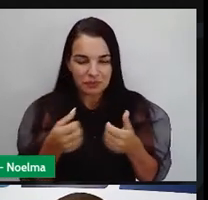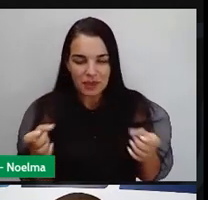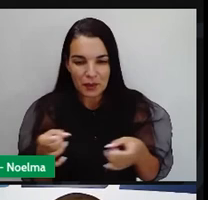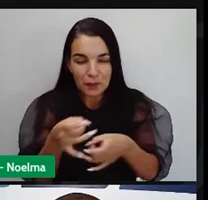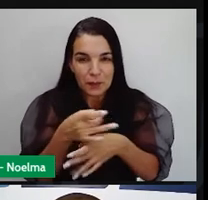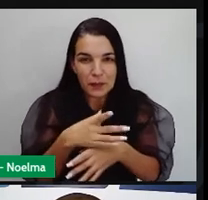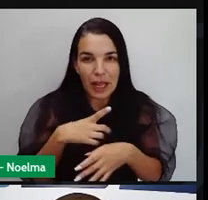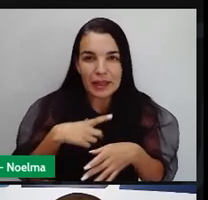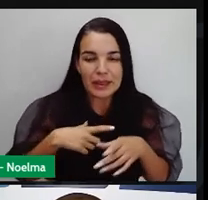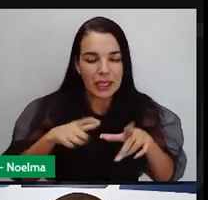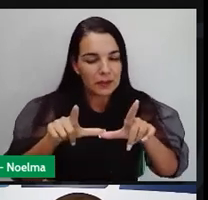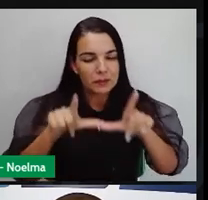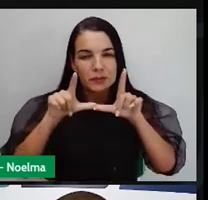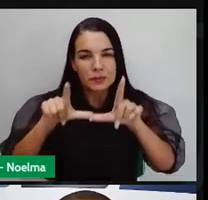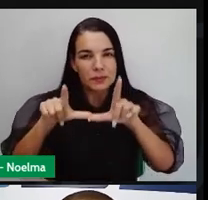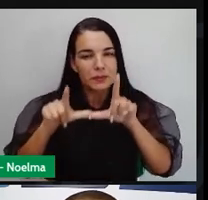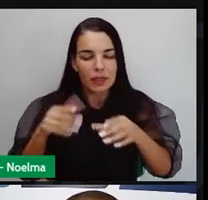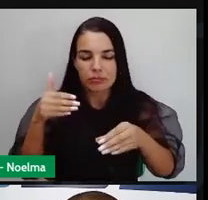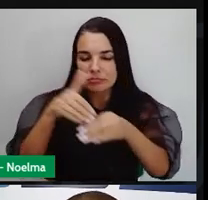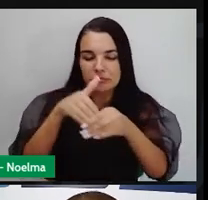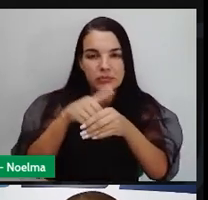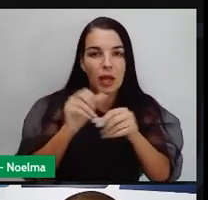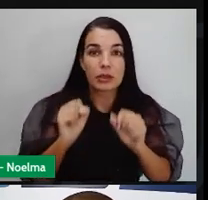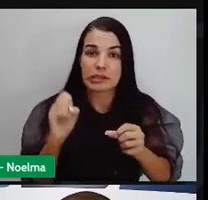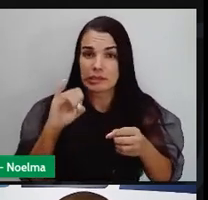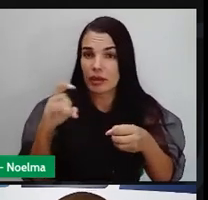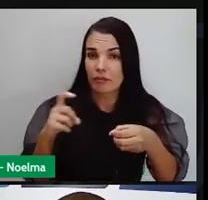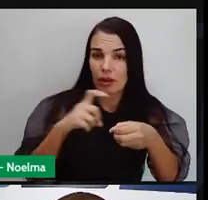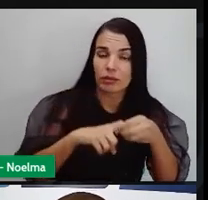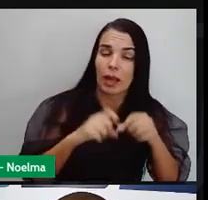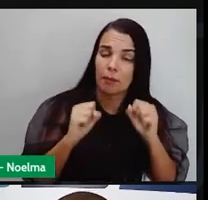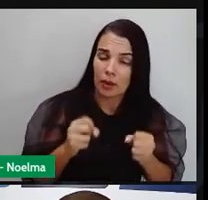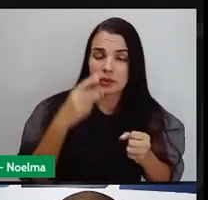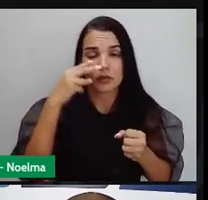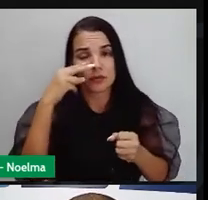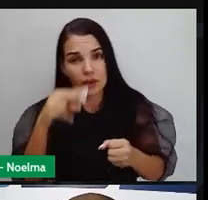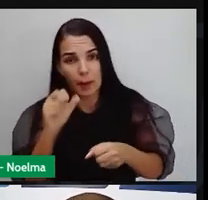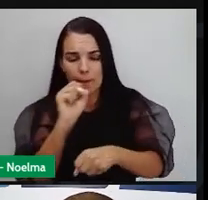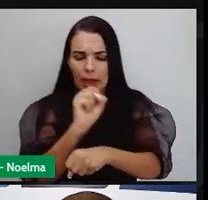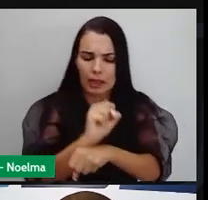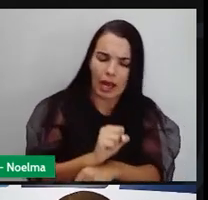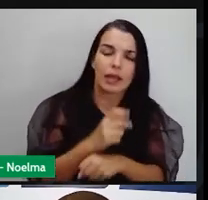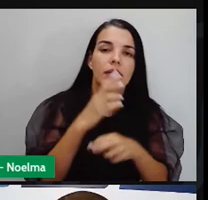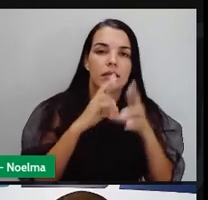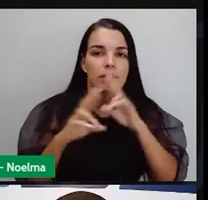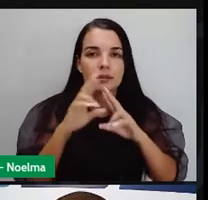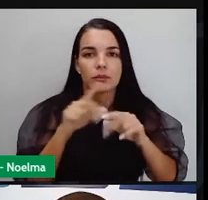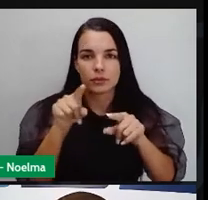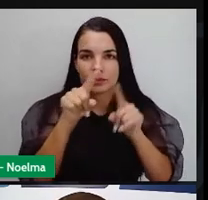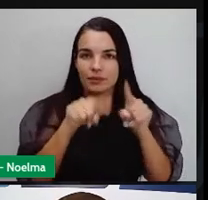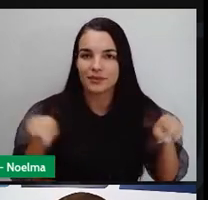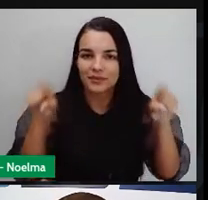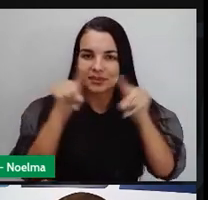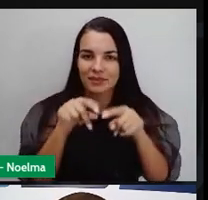na aula. só voltar, escutar com calma, pausar, que as respostas estão para vocês.